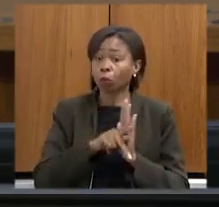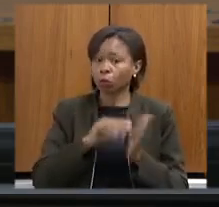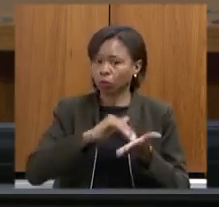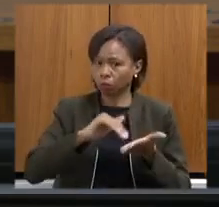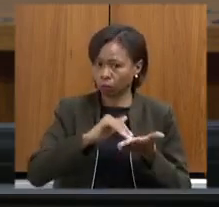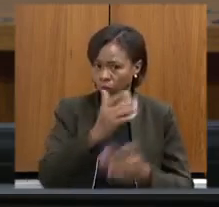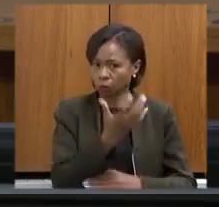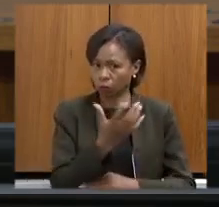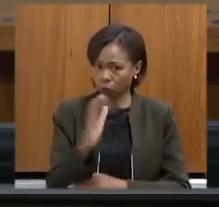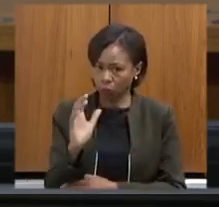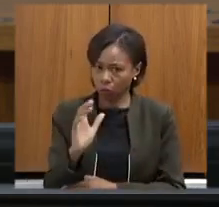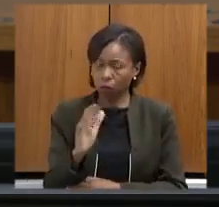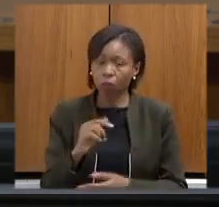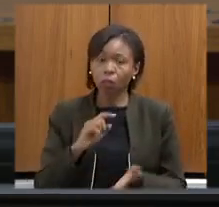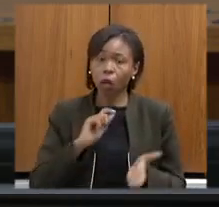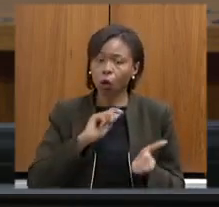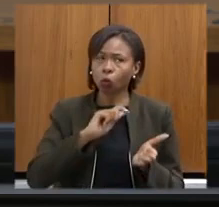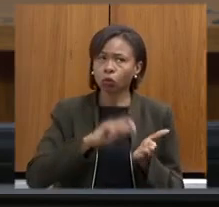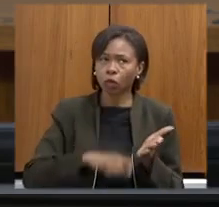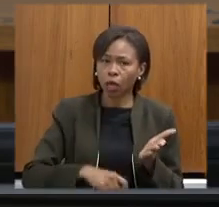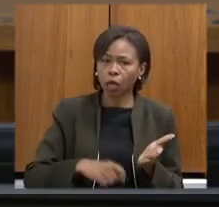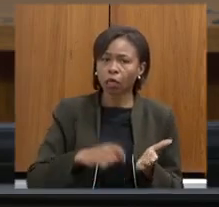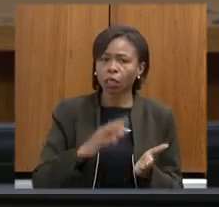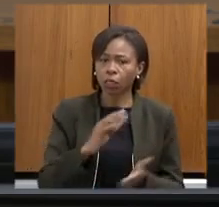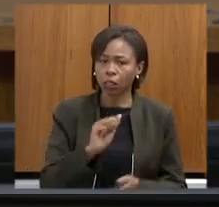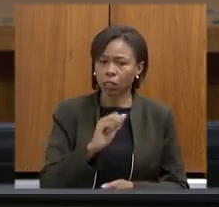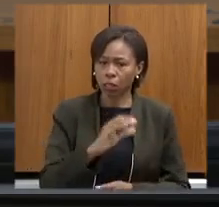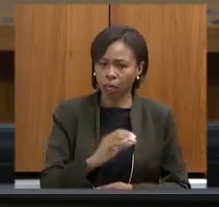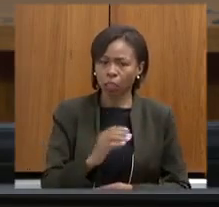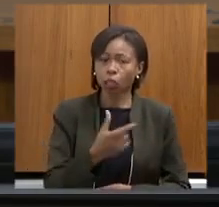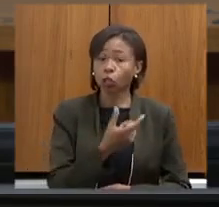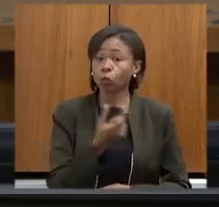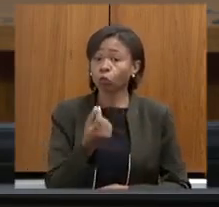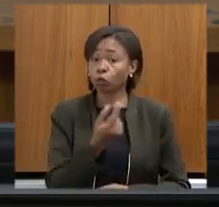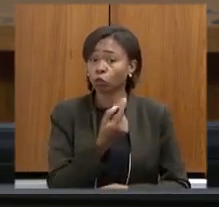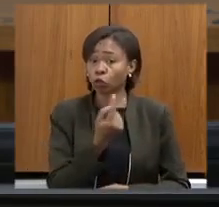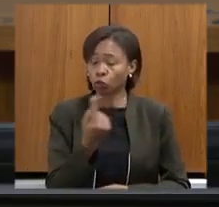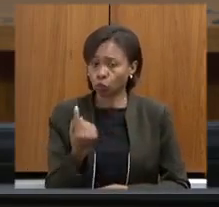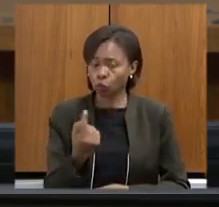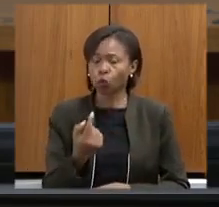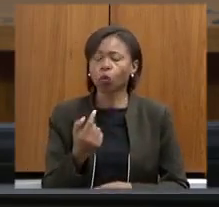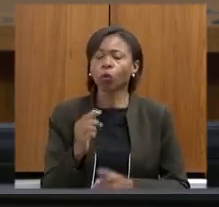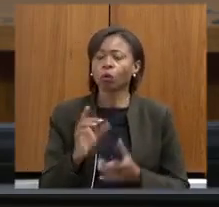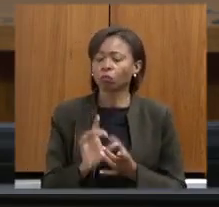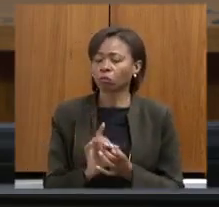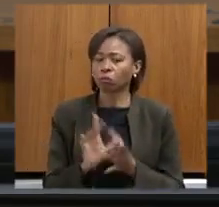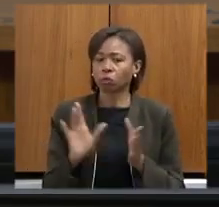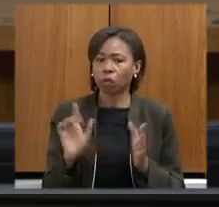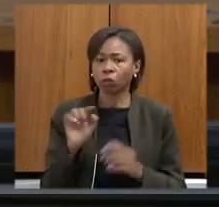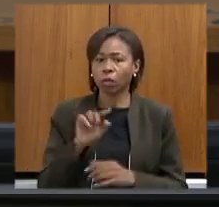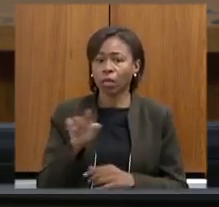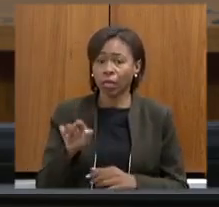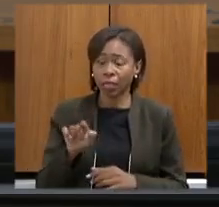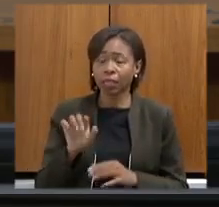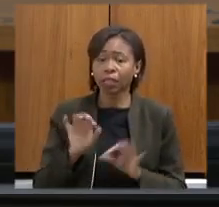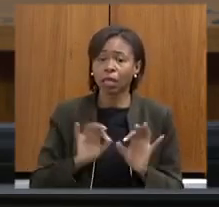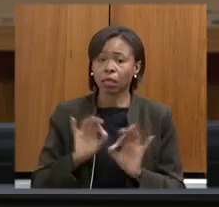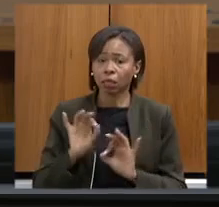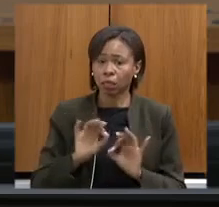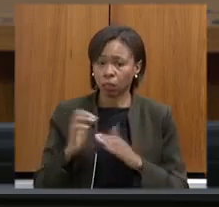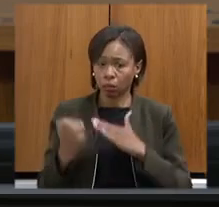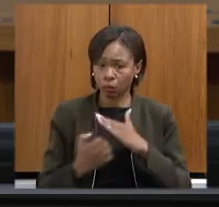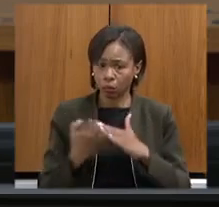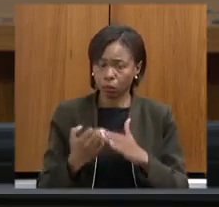o TAC então assinado em 2021 estabelece condições para a operação deste empreendimento ele foi renovado a partir de